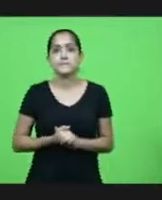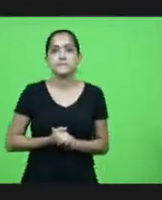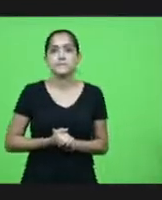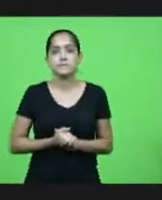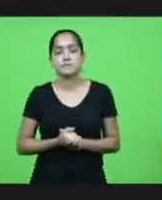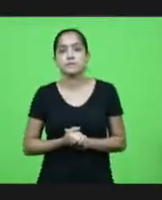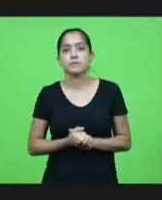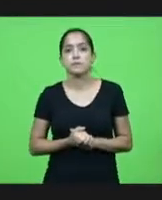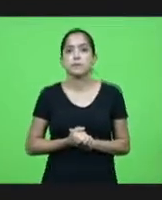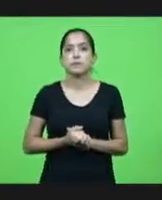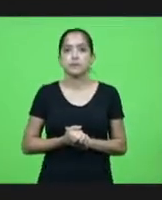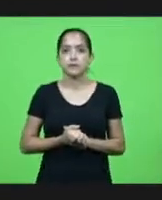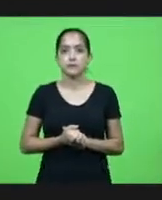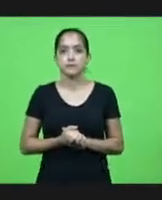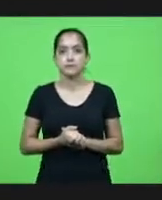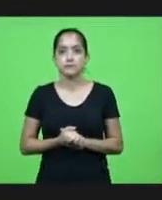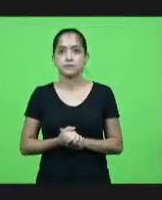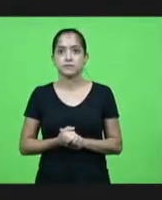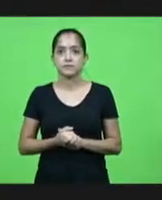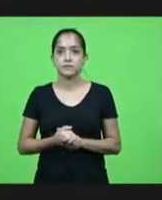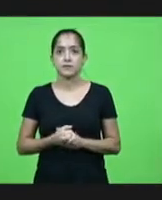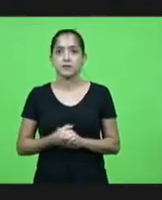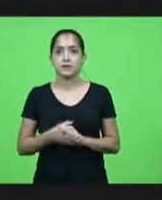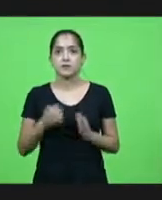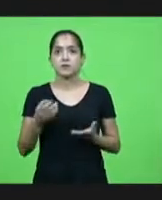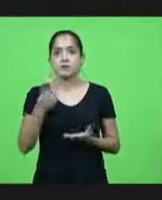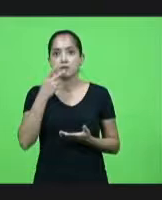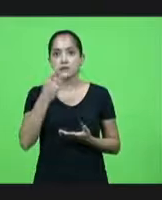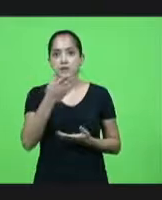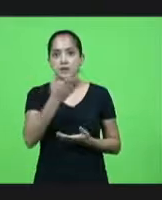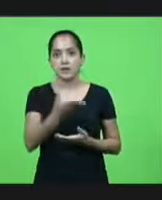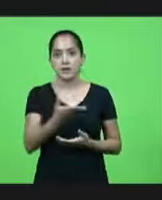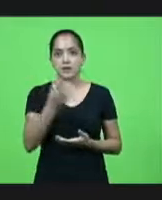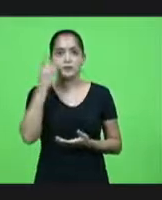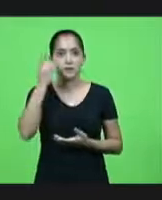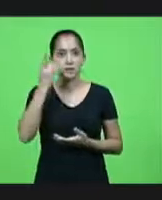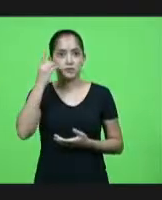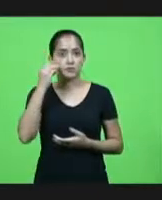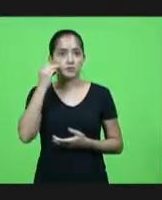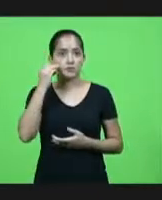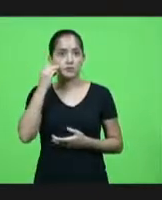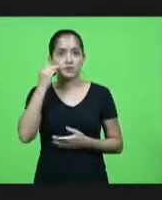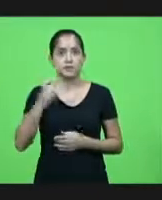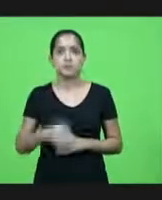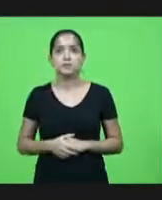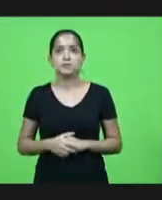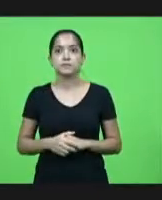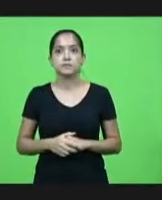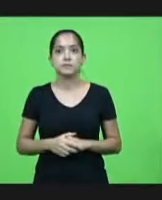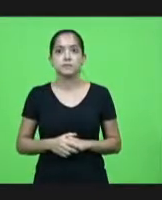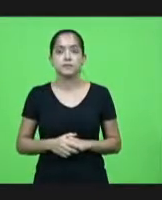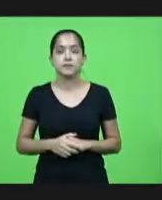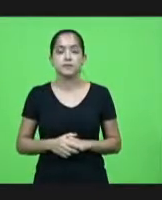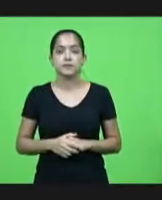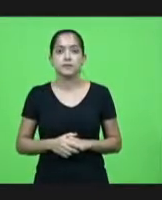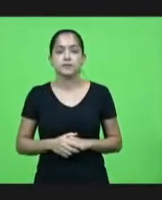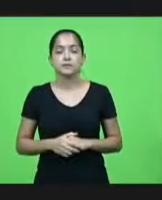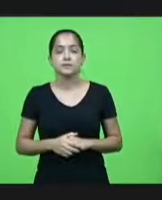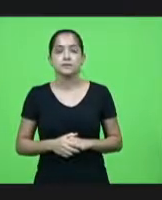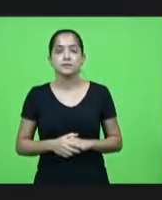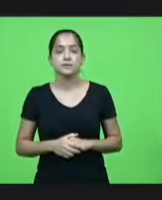deputada eu só queria falar com a deputada Marlene ela se encontra aí Marlene